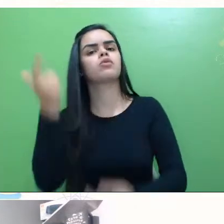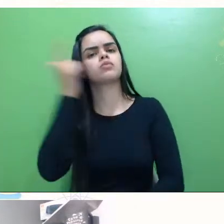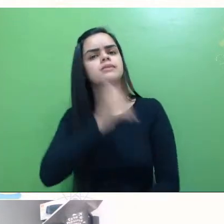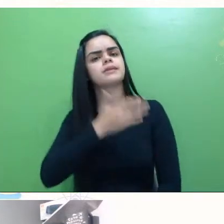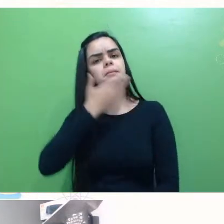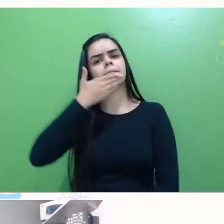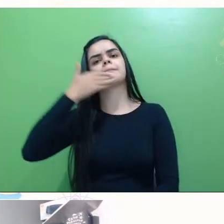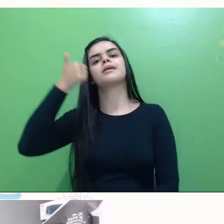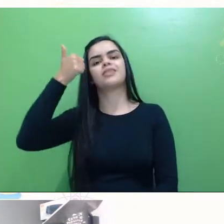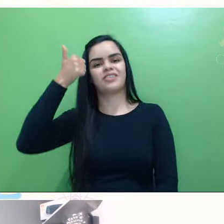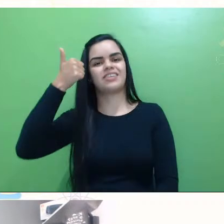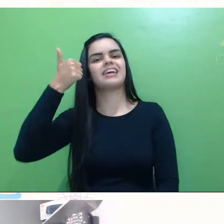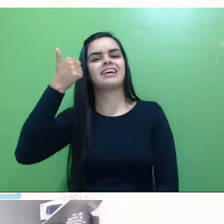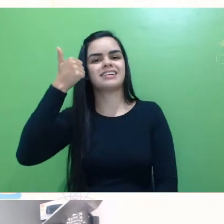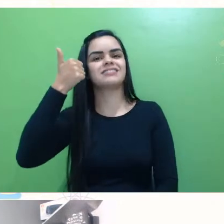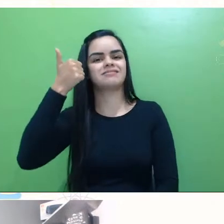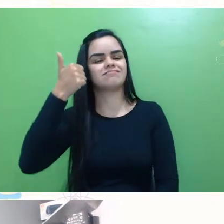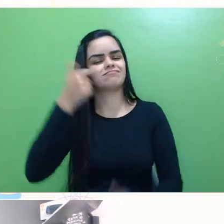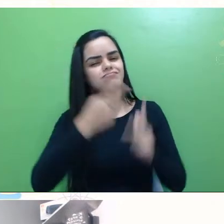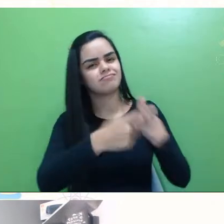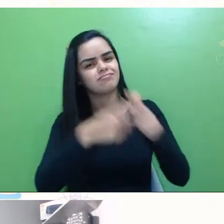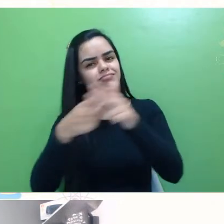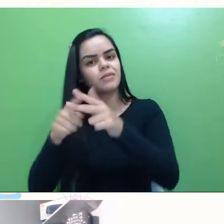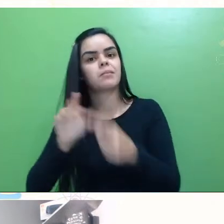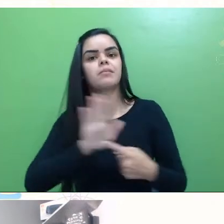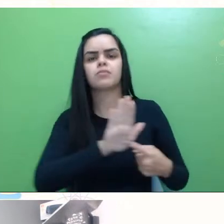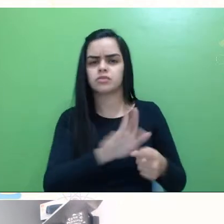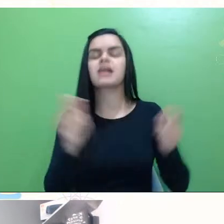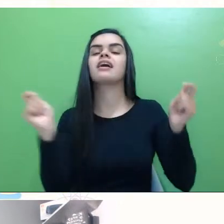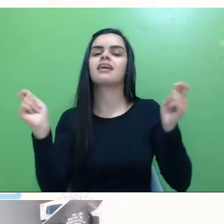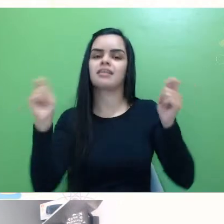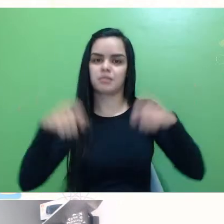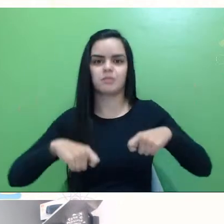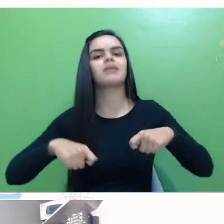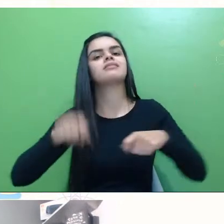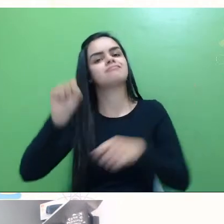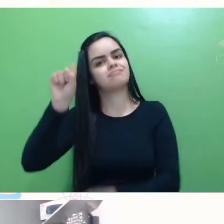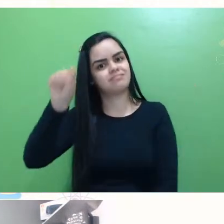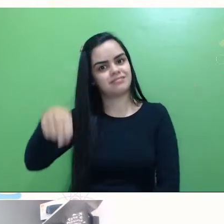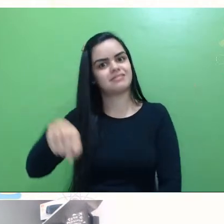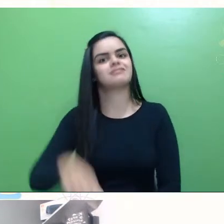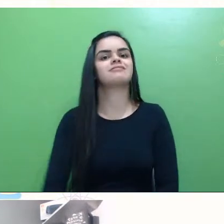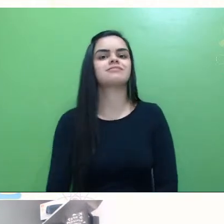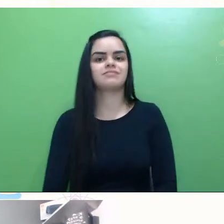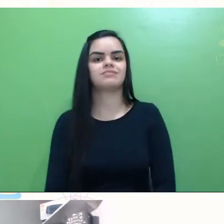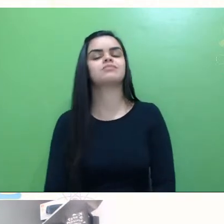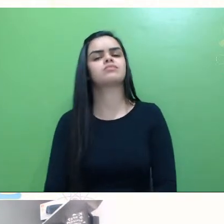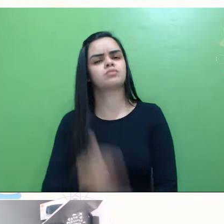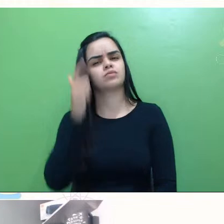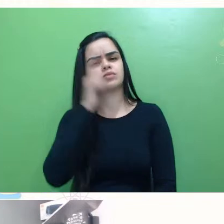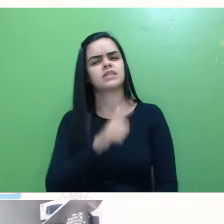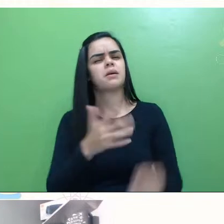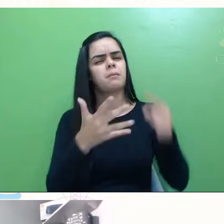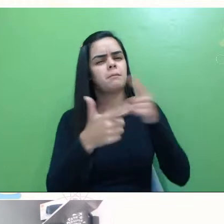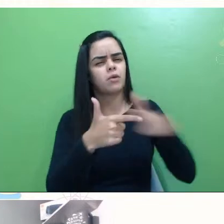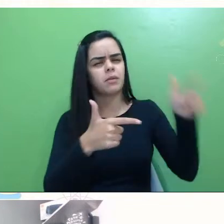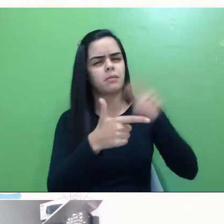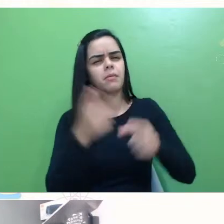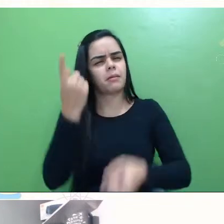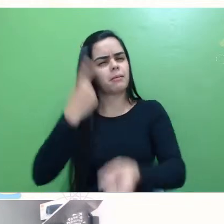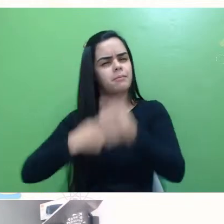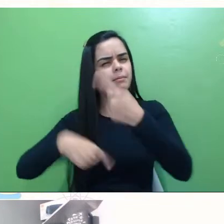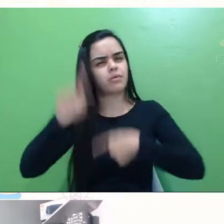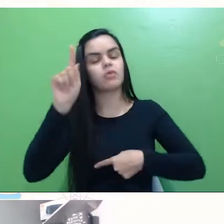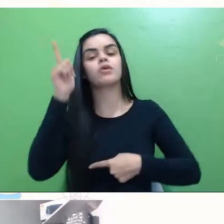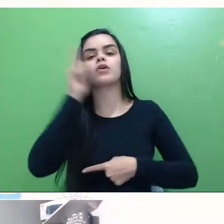essas situações, né, e mostrar que é possível, sim, superar essas adversidades e